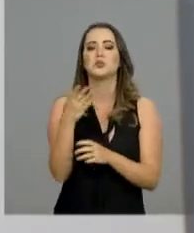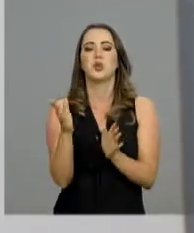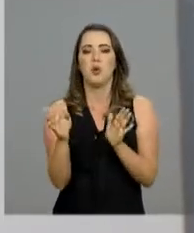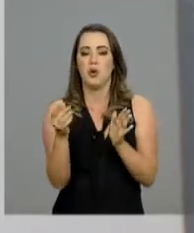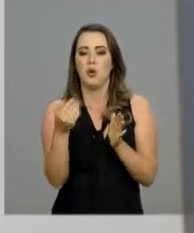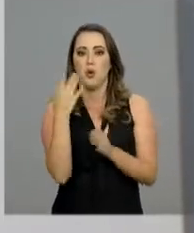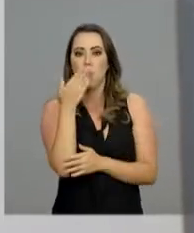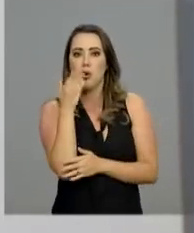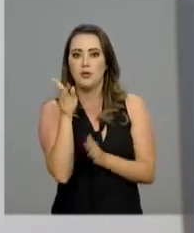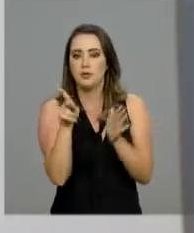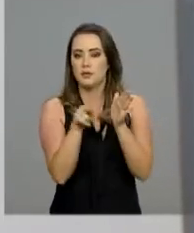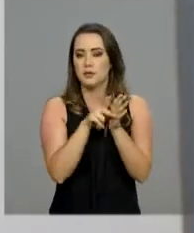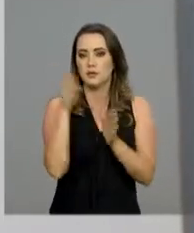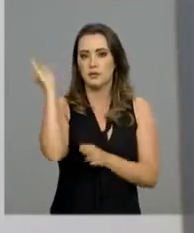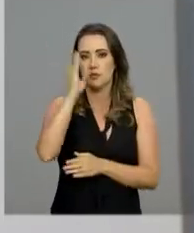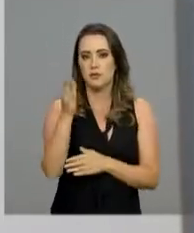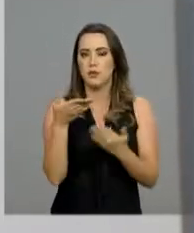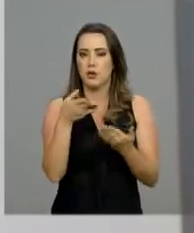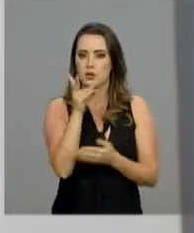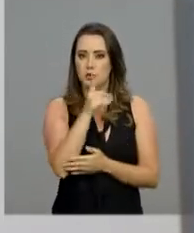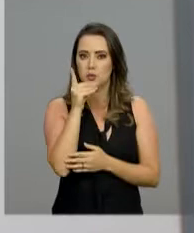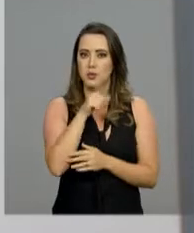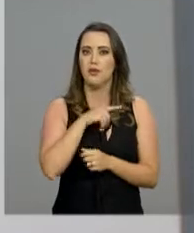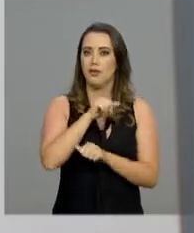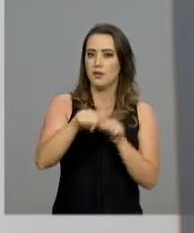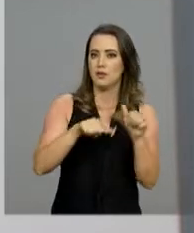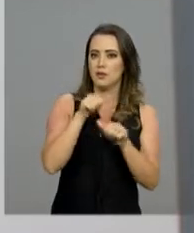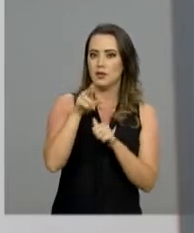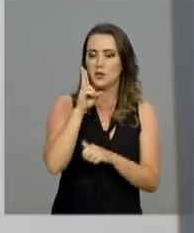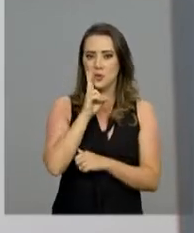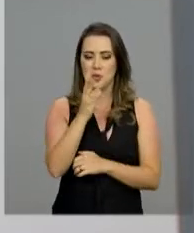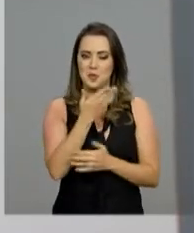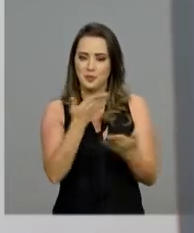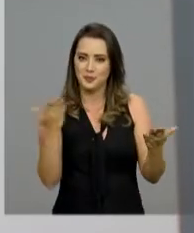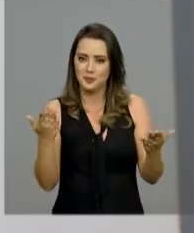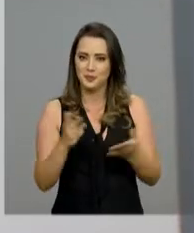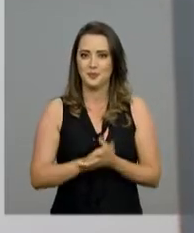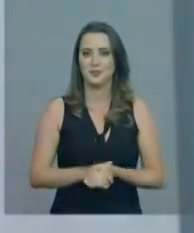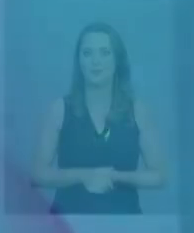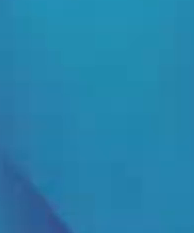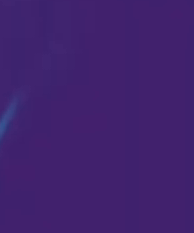E neste domingo, teve troca da bandeira na Praça dos Três Poderes.